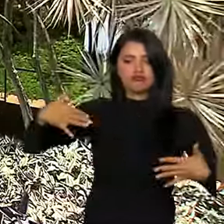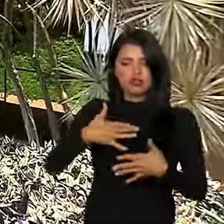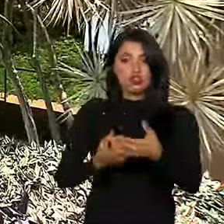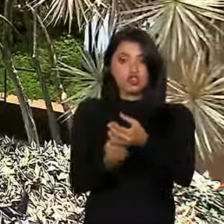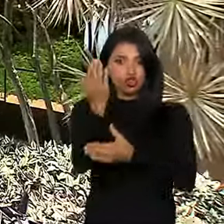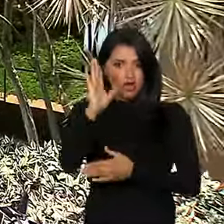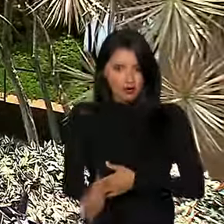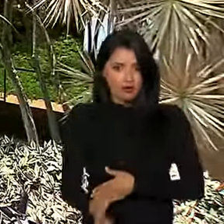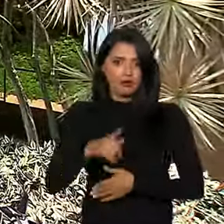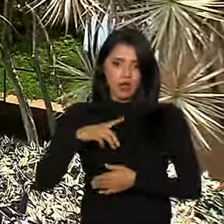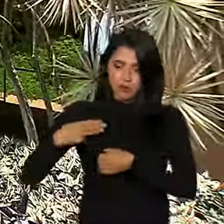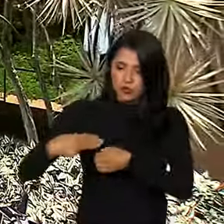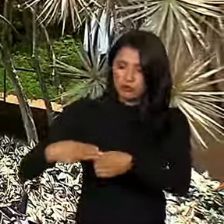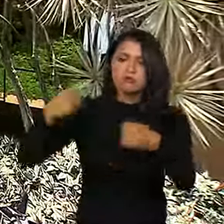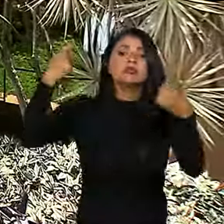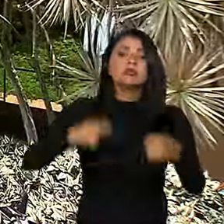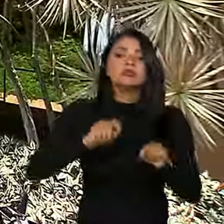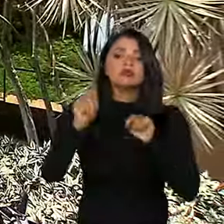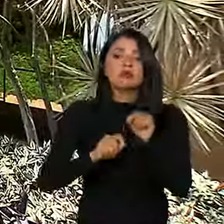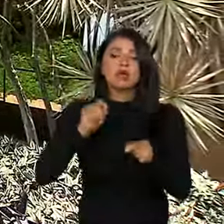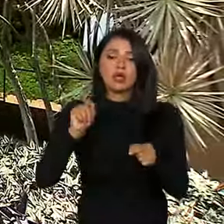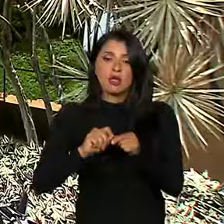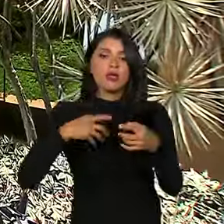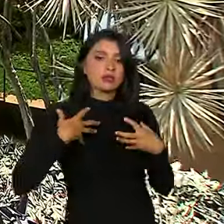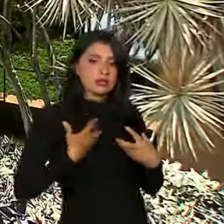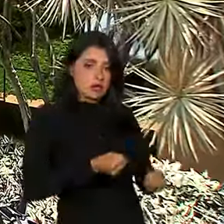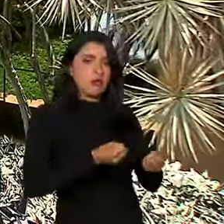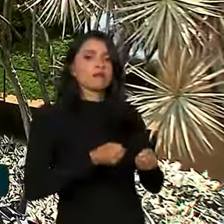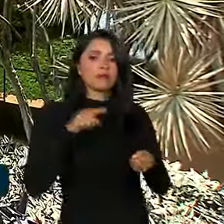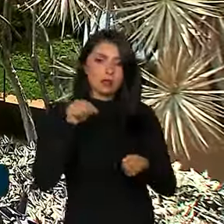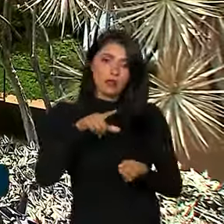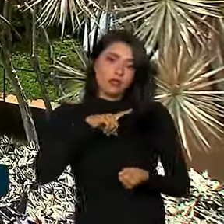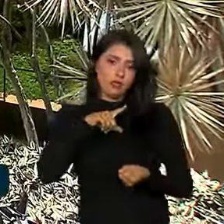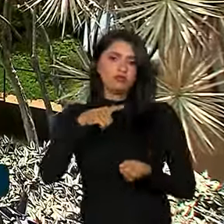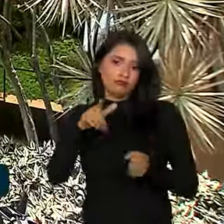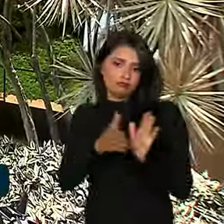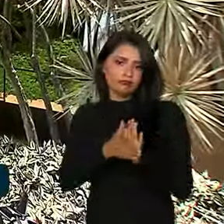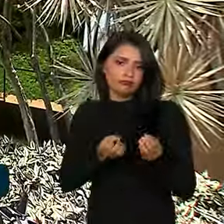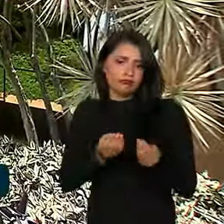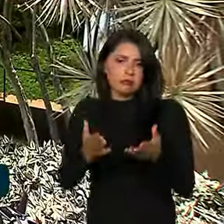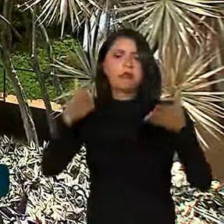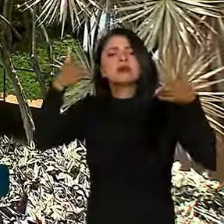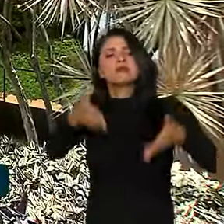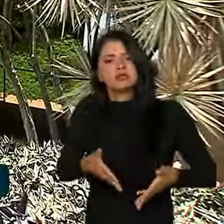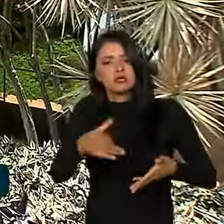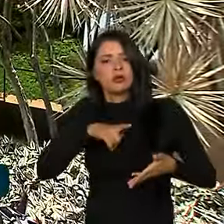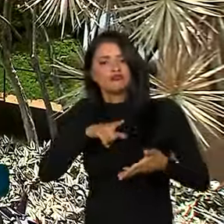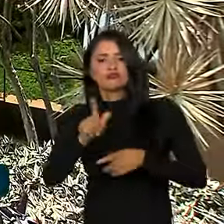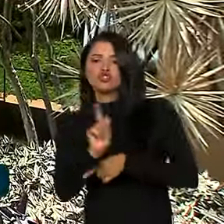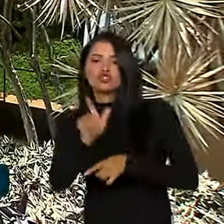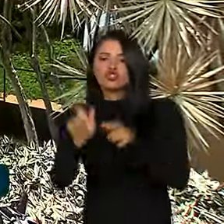instalada, os municípios vão precisar fazer adesão. Essa ação vai proporcionar a participação de